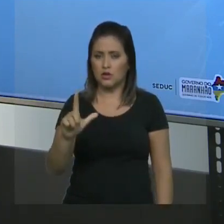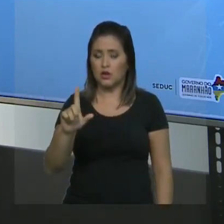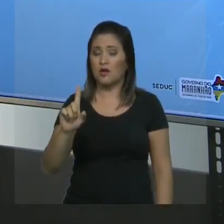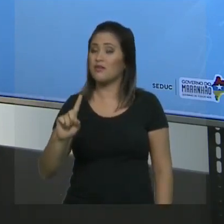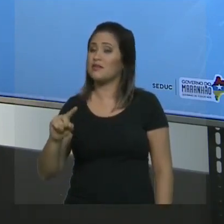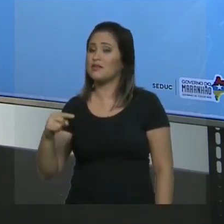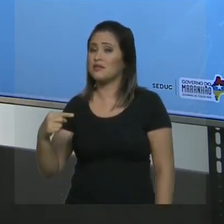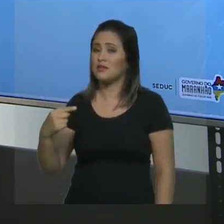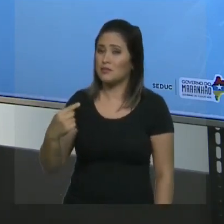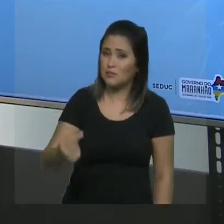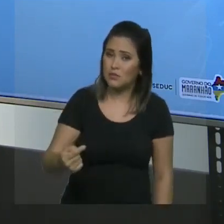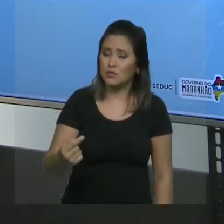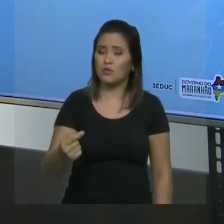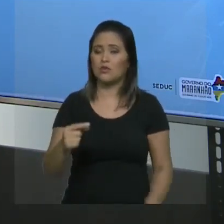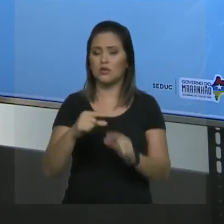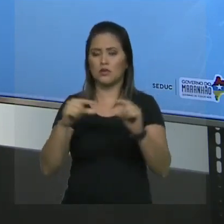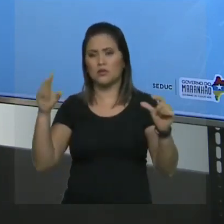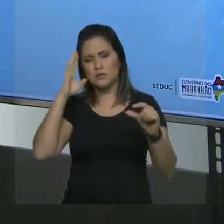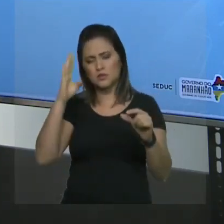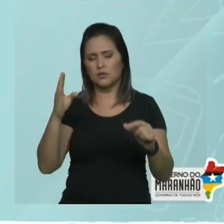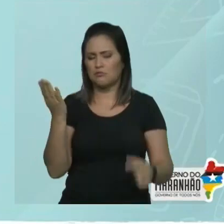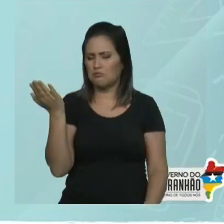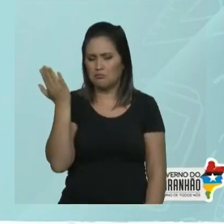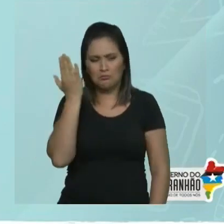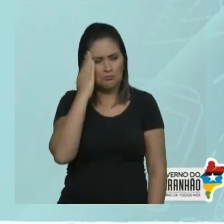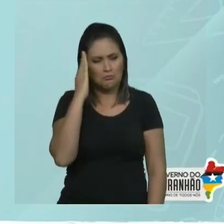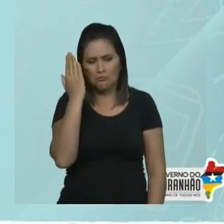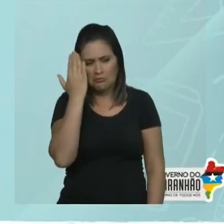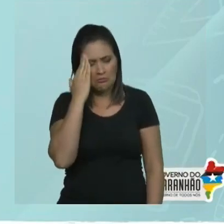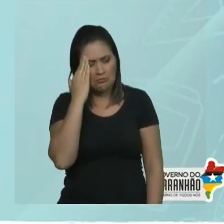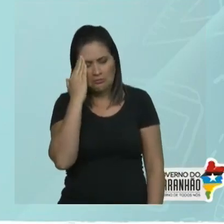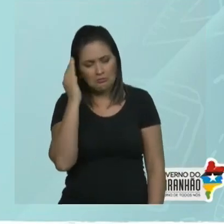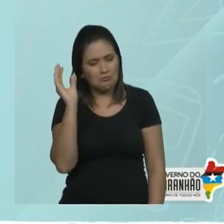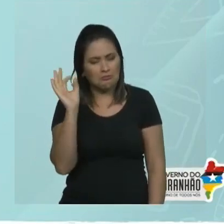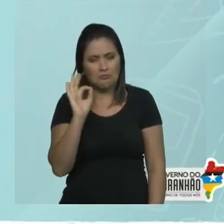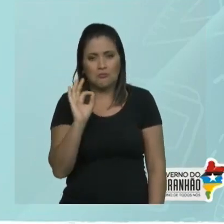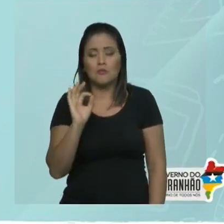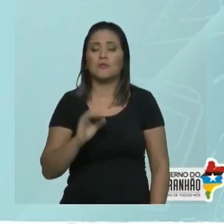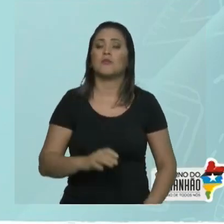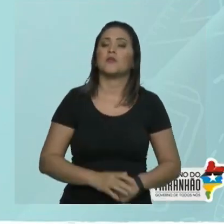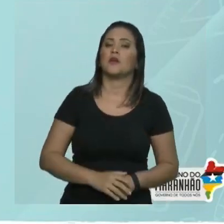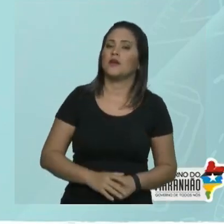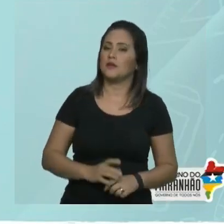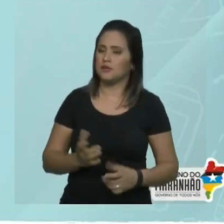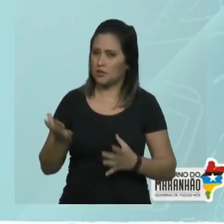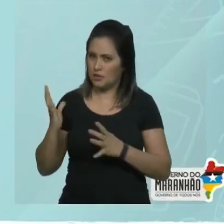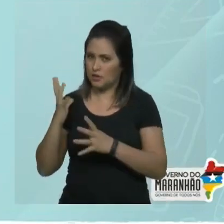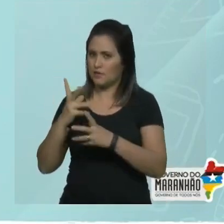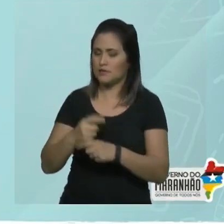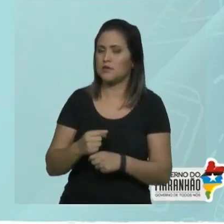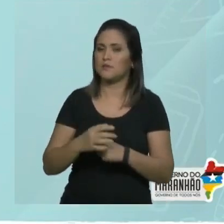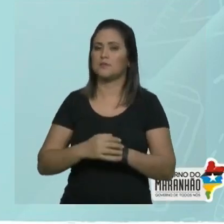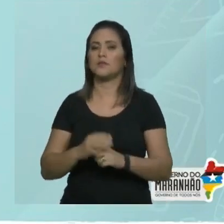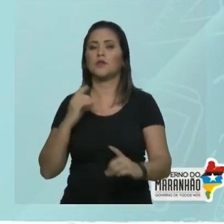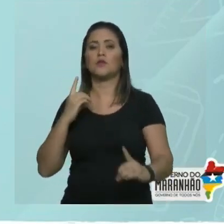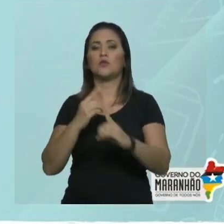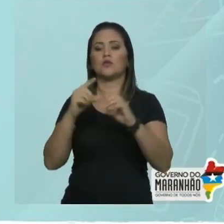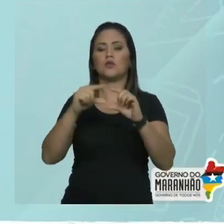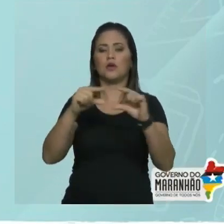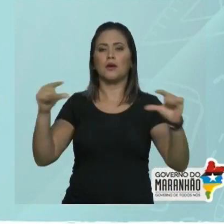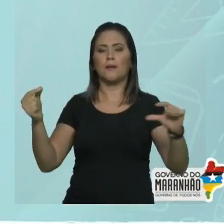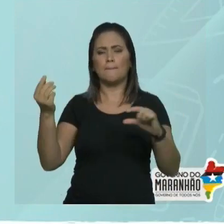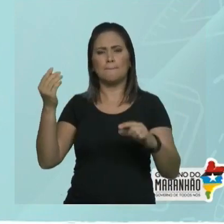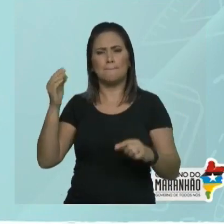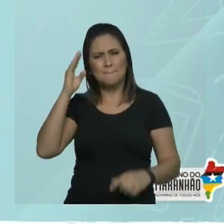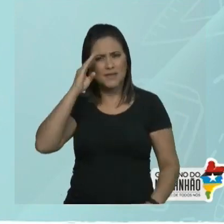principal. Não entendi, professor. Vamos recapitular? Na hora que você acha a cadeia principal e numera, para dar o